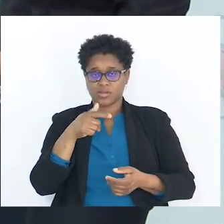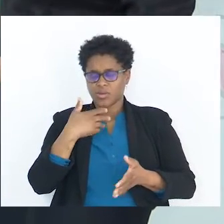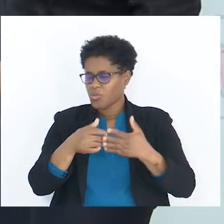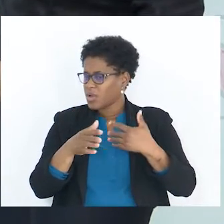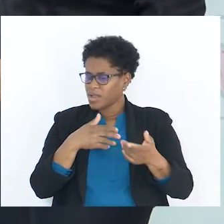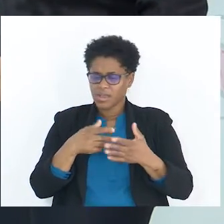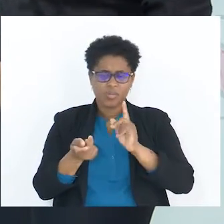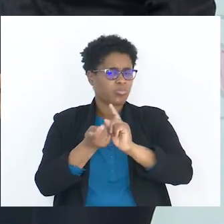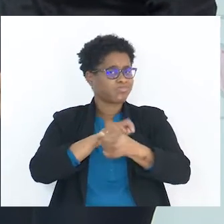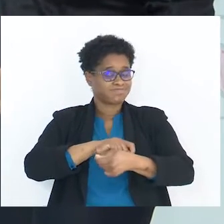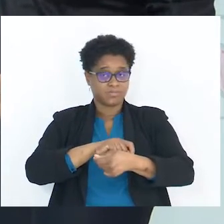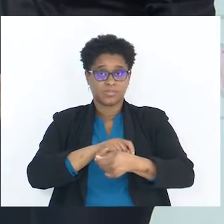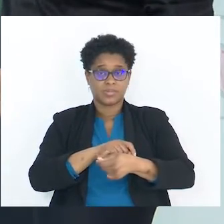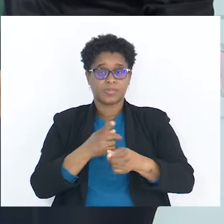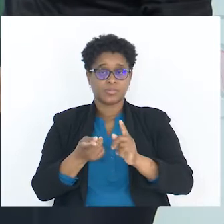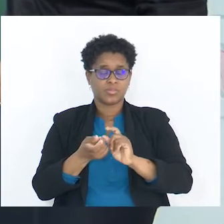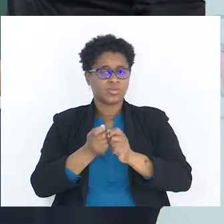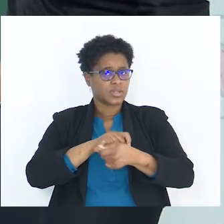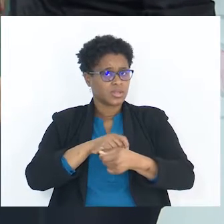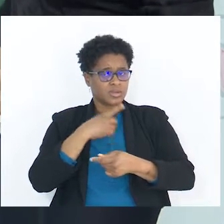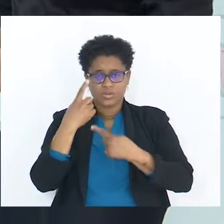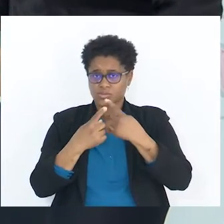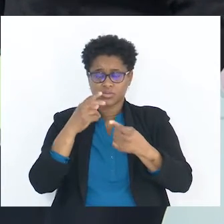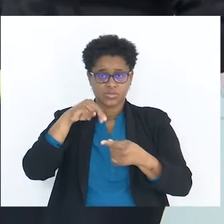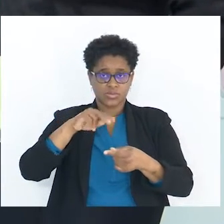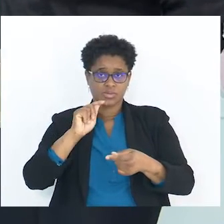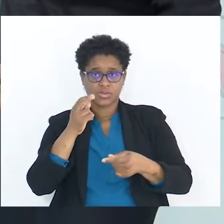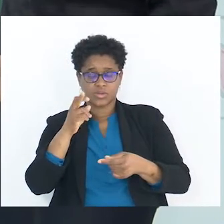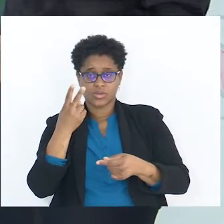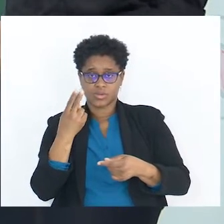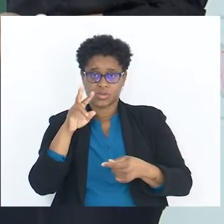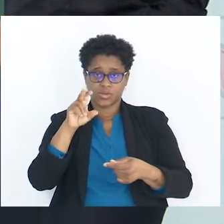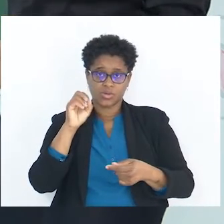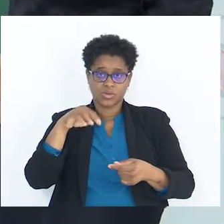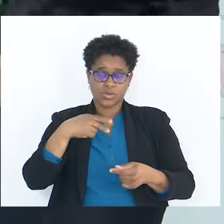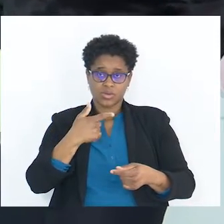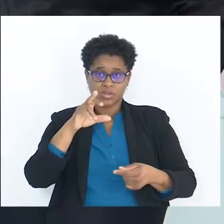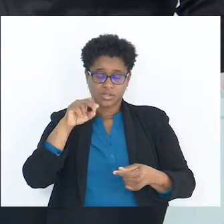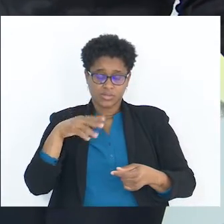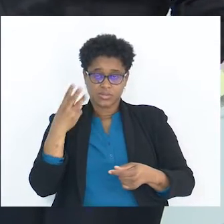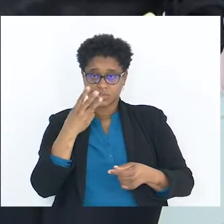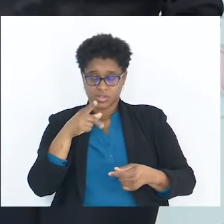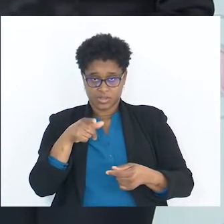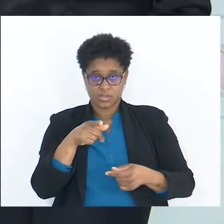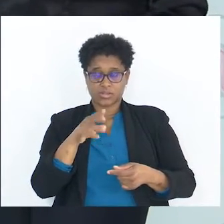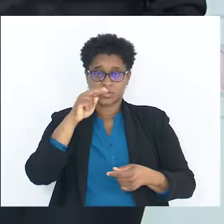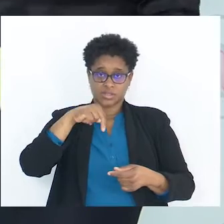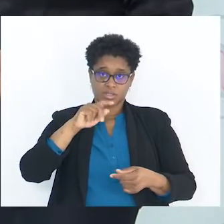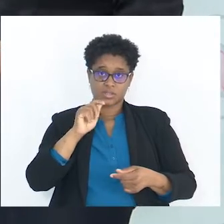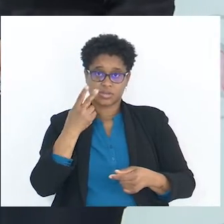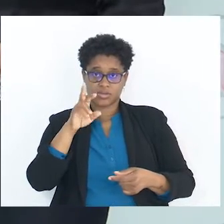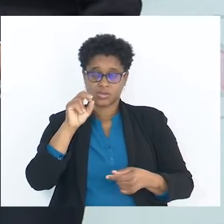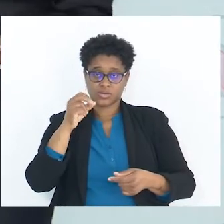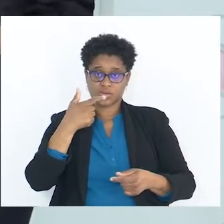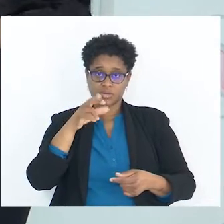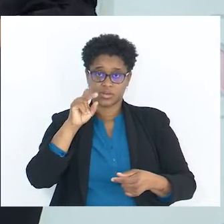então, qualquer alteração num dos neurotransmissores, ou então nos trechos neurotransmissores,